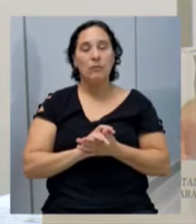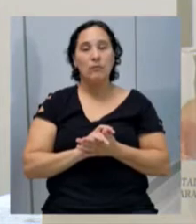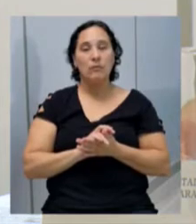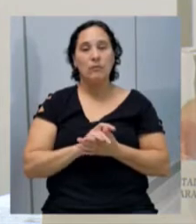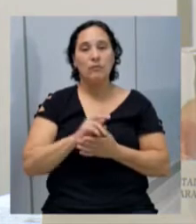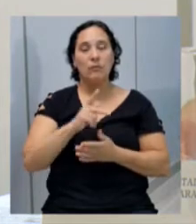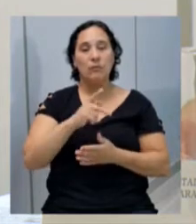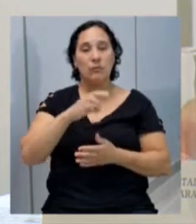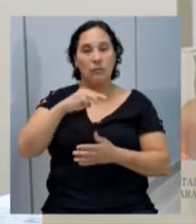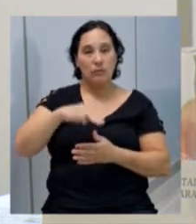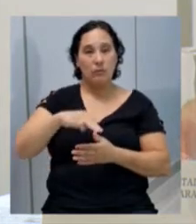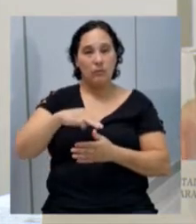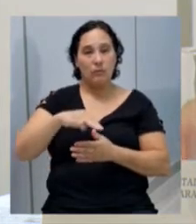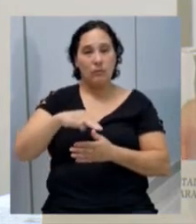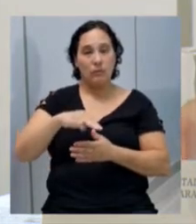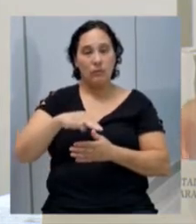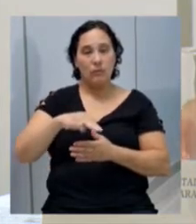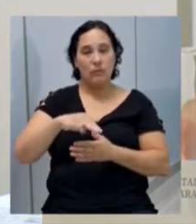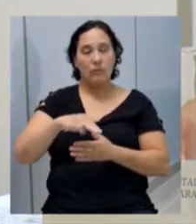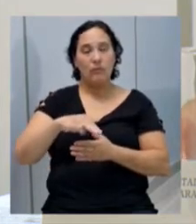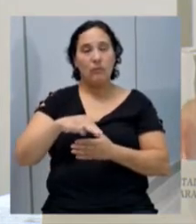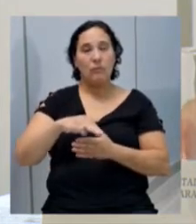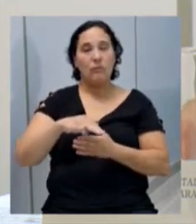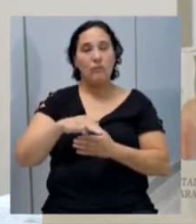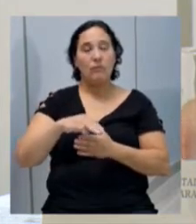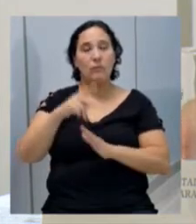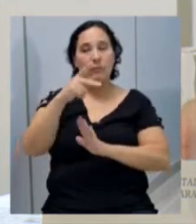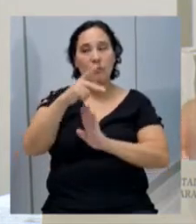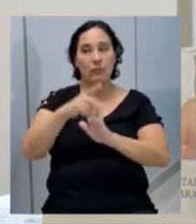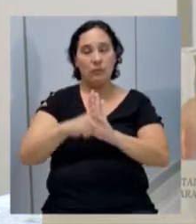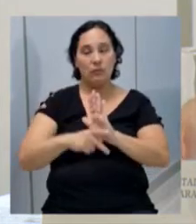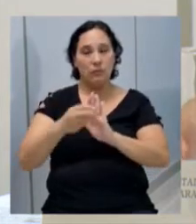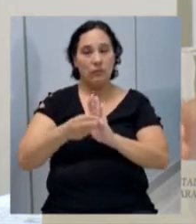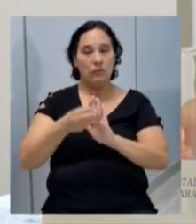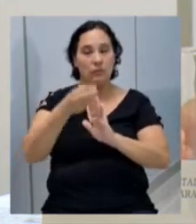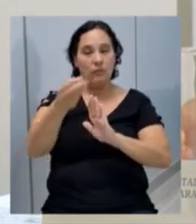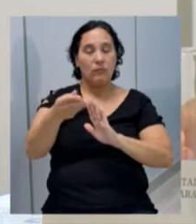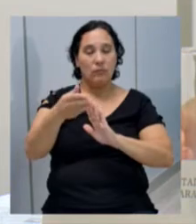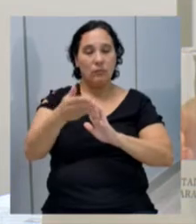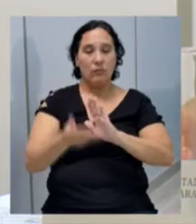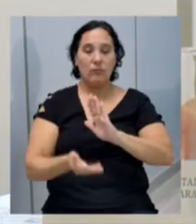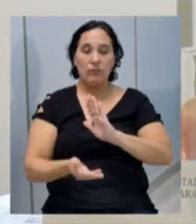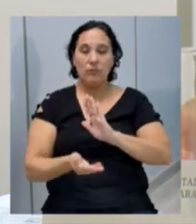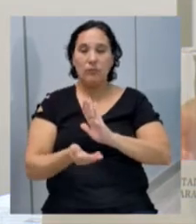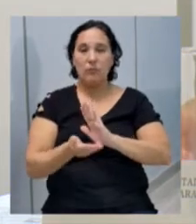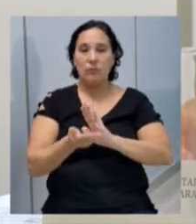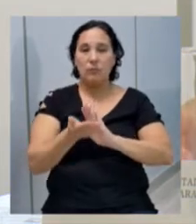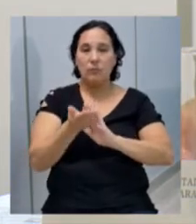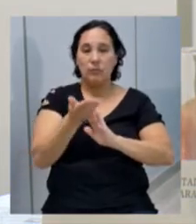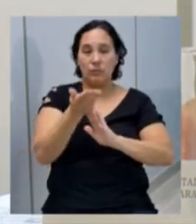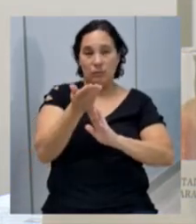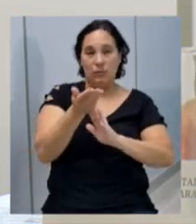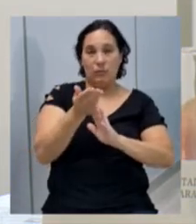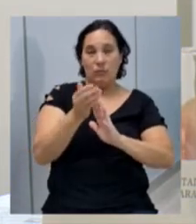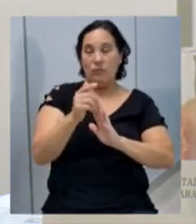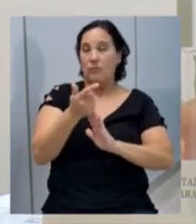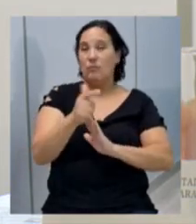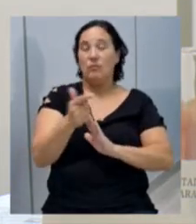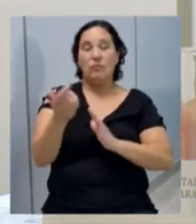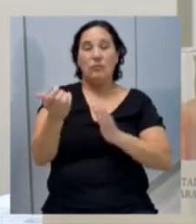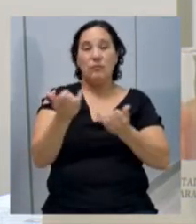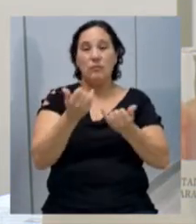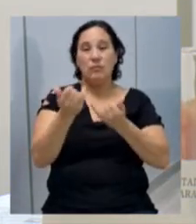Xancherê informou que o projeto contemplava a plataforma de elevação para o palco, porém não tem como